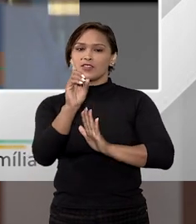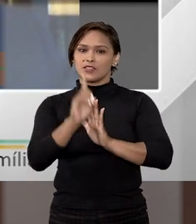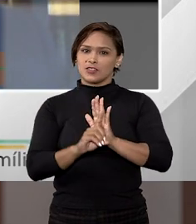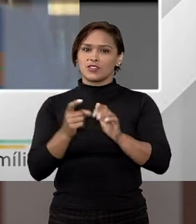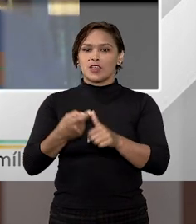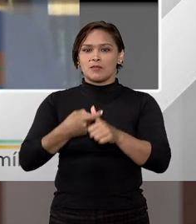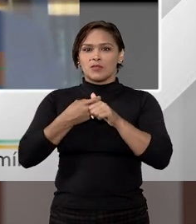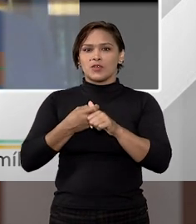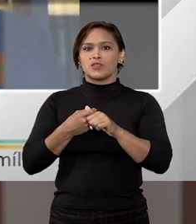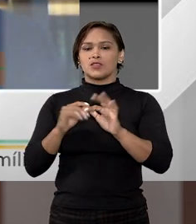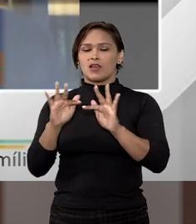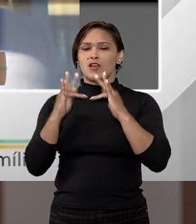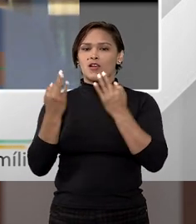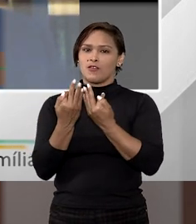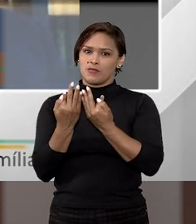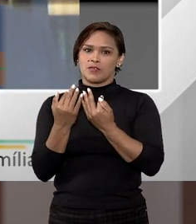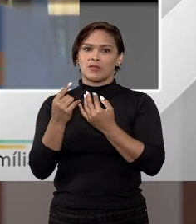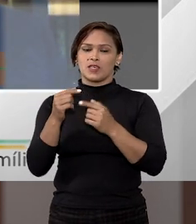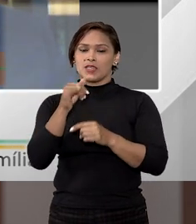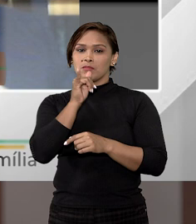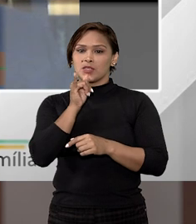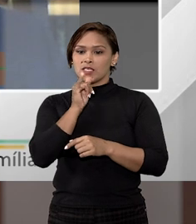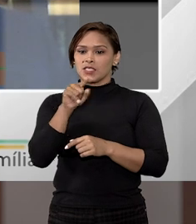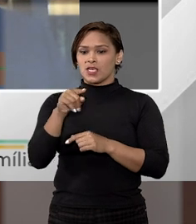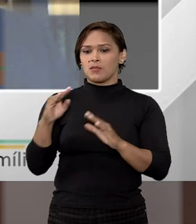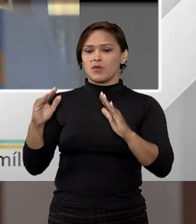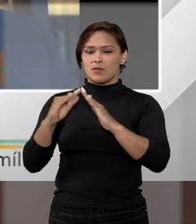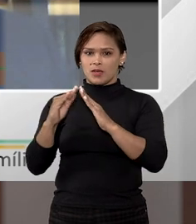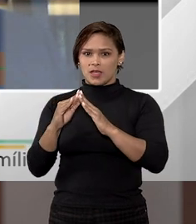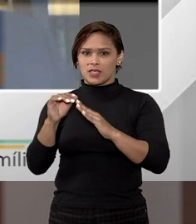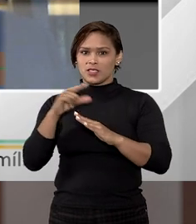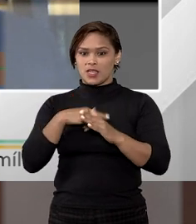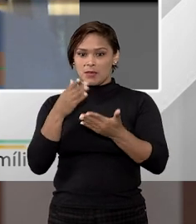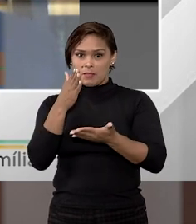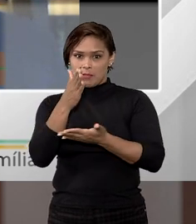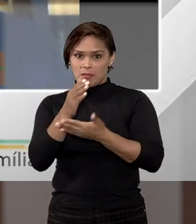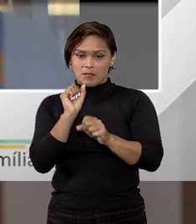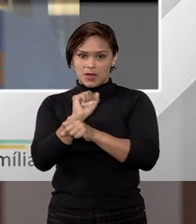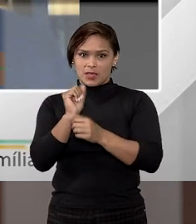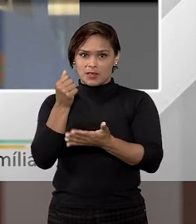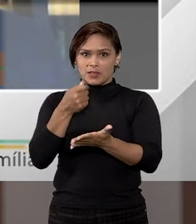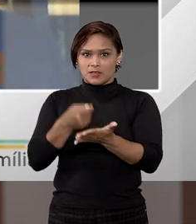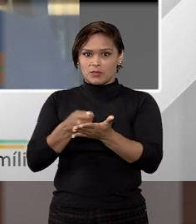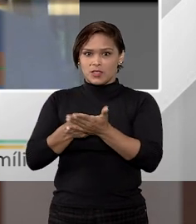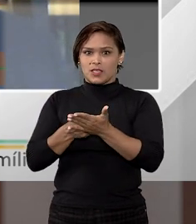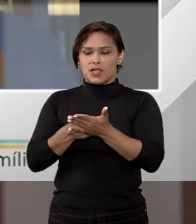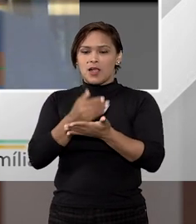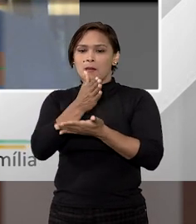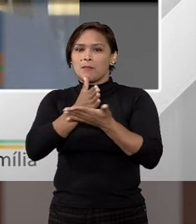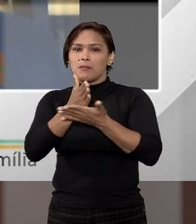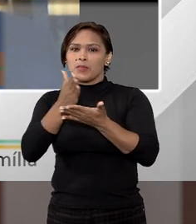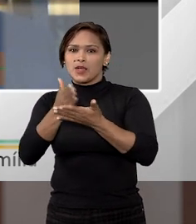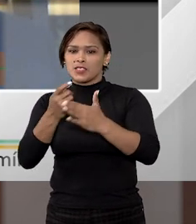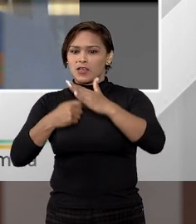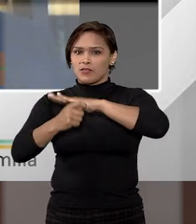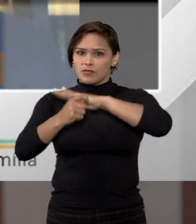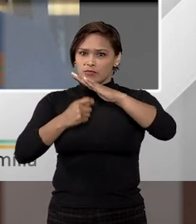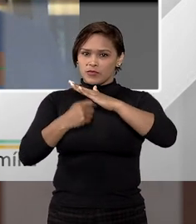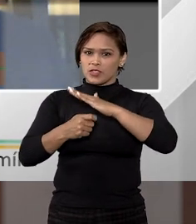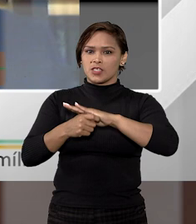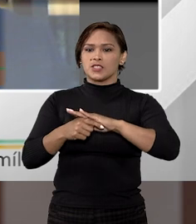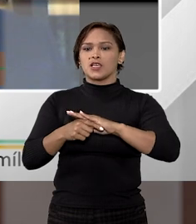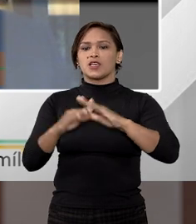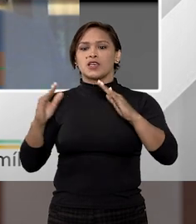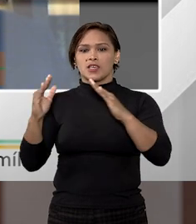ter direito à impenorabilidade do bem de família. Então, por exemplo, se o inquilino de uma casa ele deixa de pagar o aluguel para pagar parcelas de um financiamento